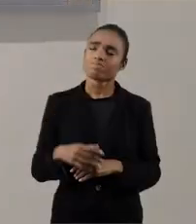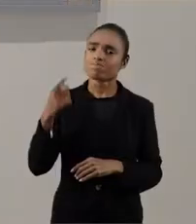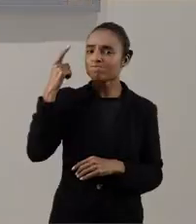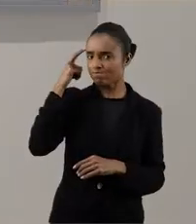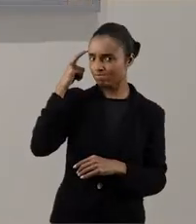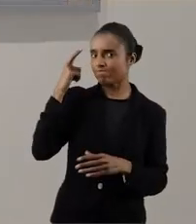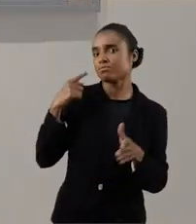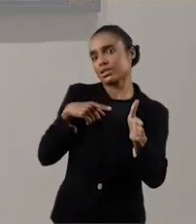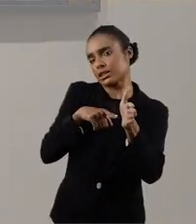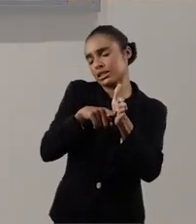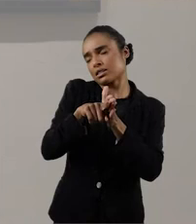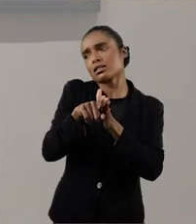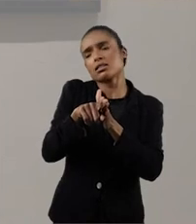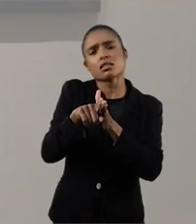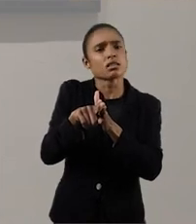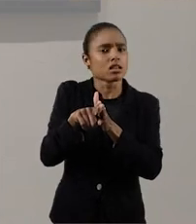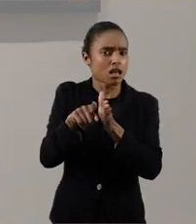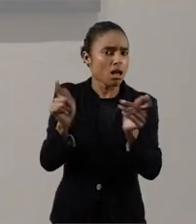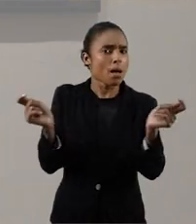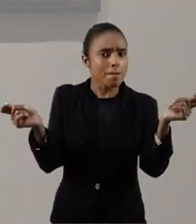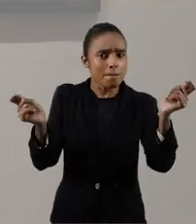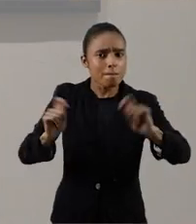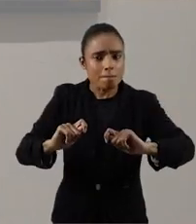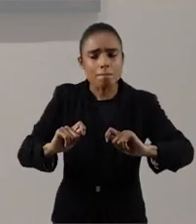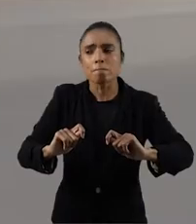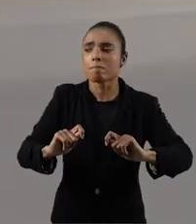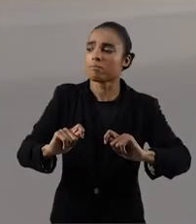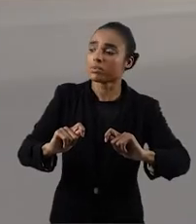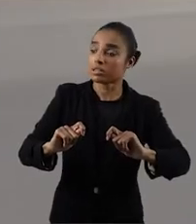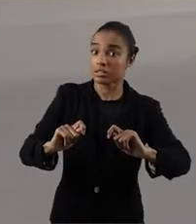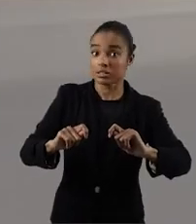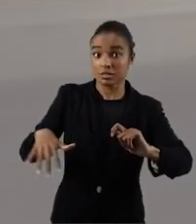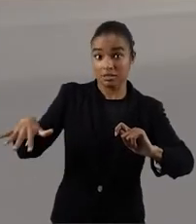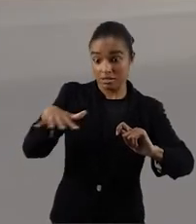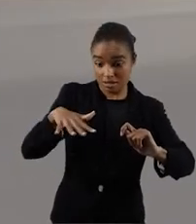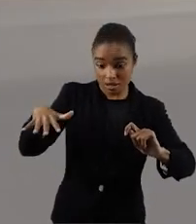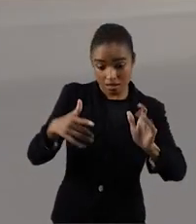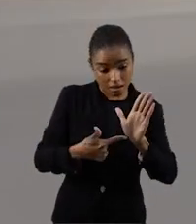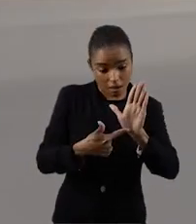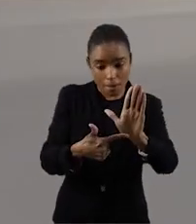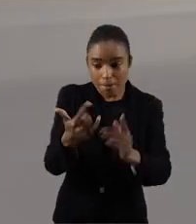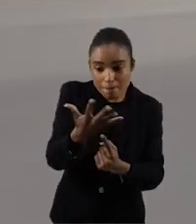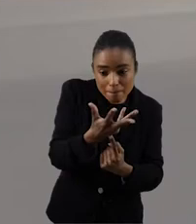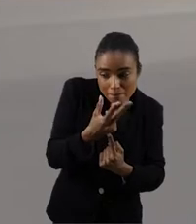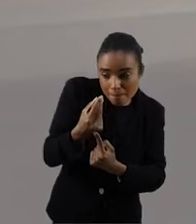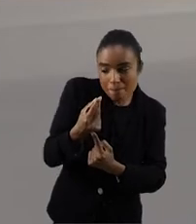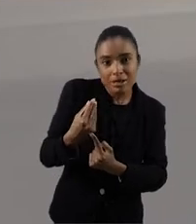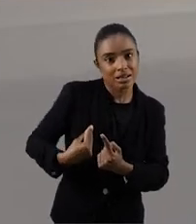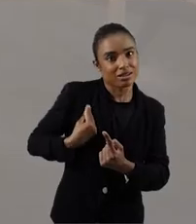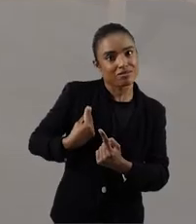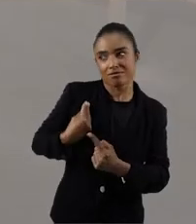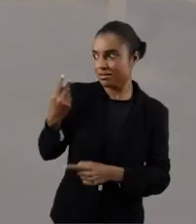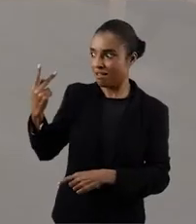A pergunta que a gente lançou desde o início, se era possível e como seria possível, realizar uma exposição retrospectiva